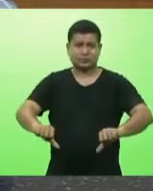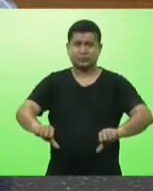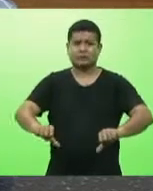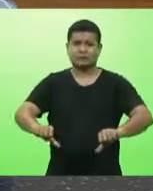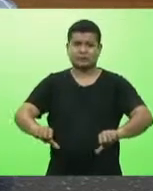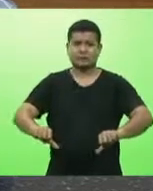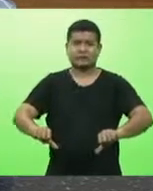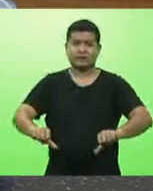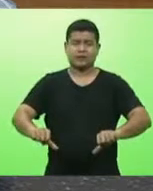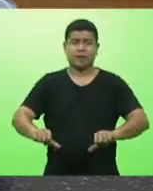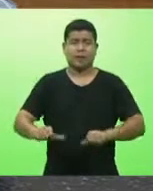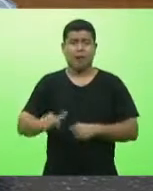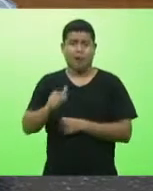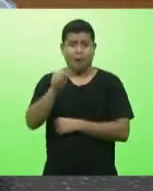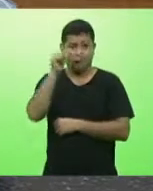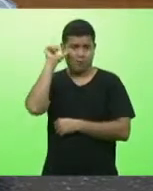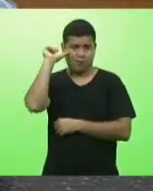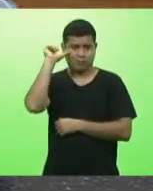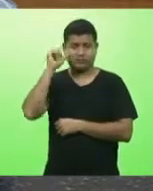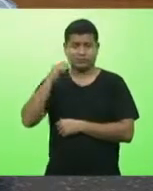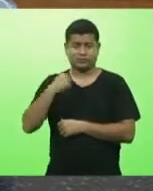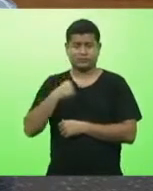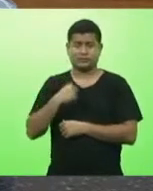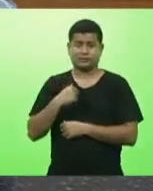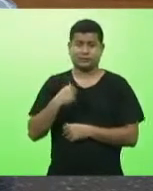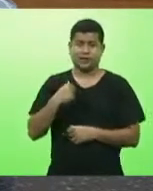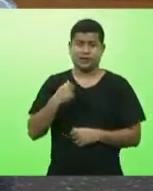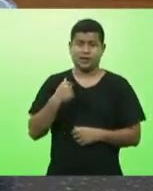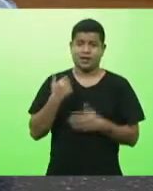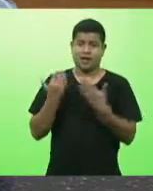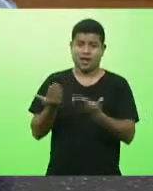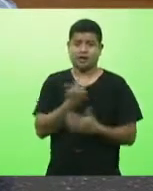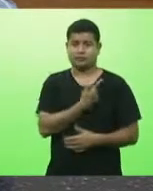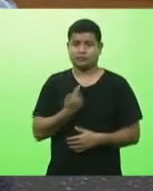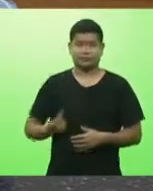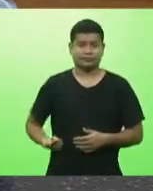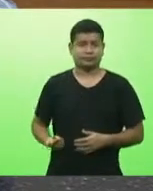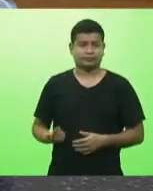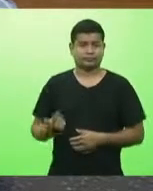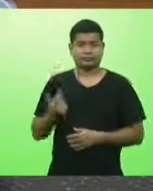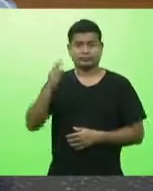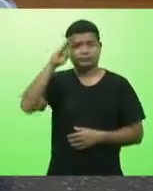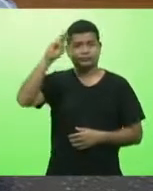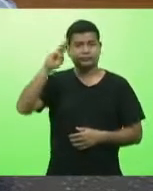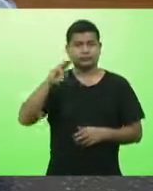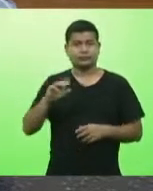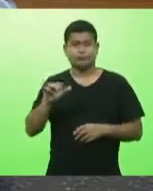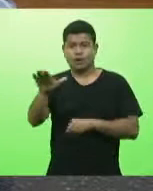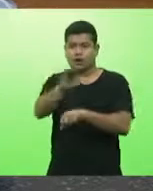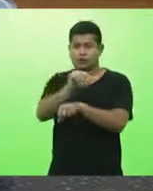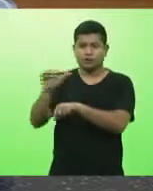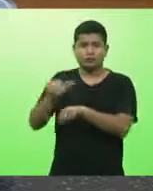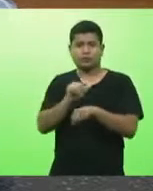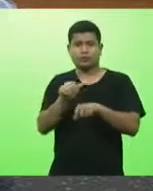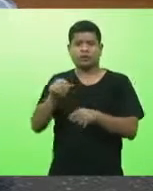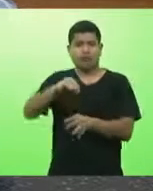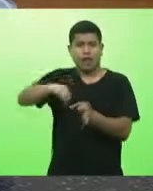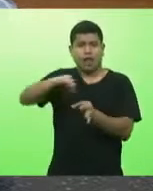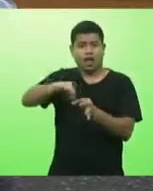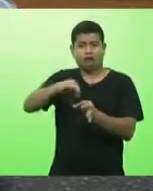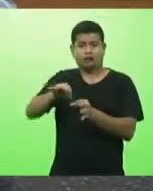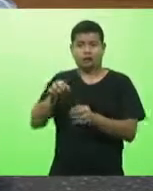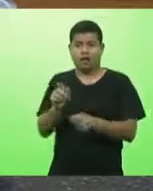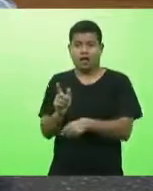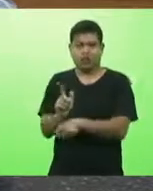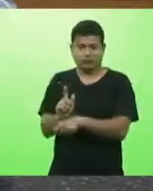quando o governador reuniu os órgãos de controle